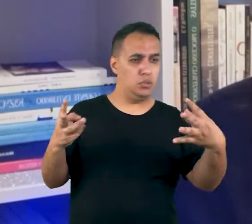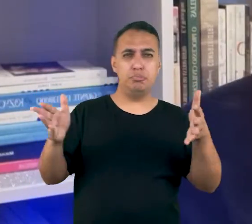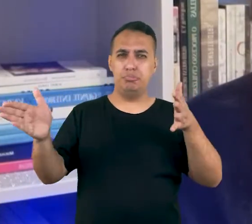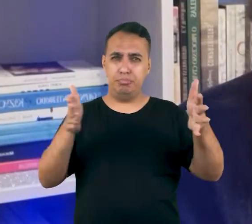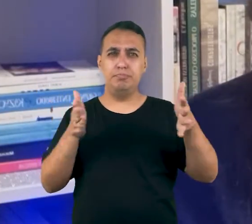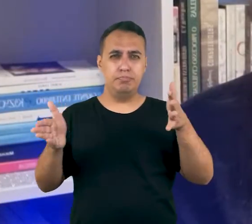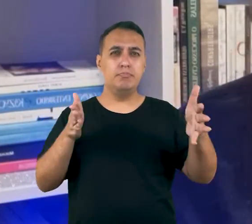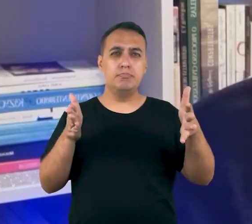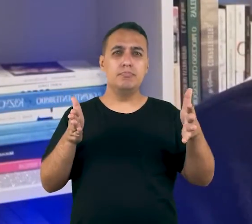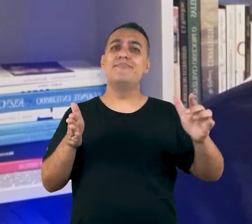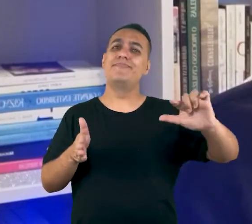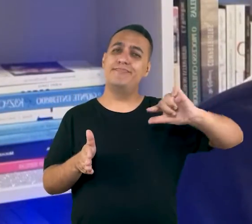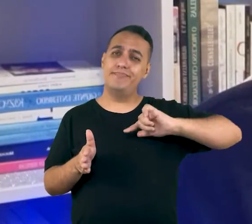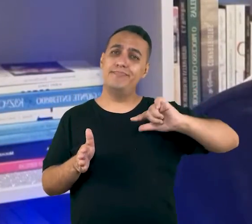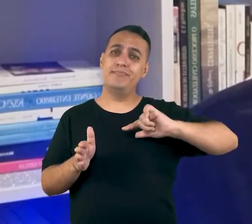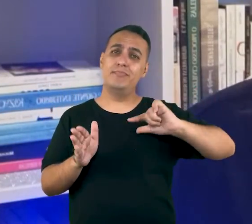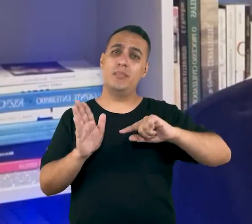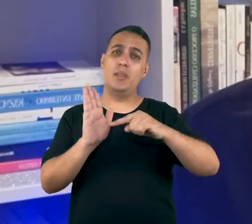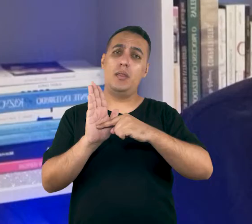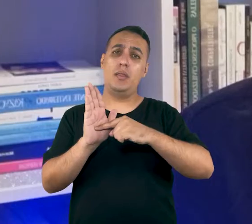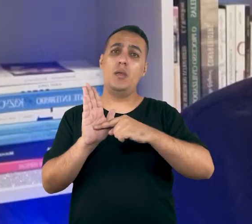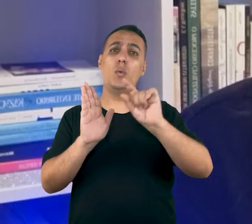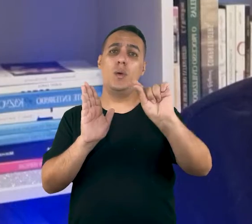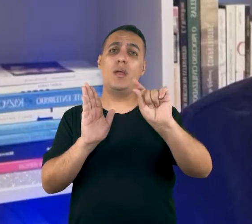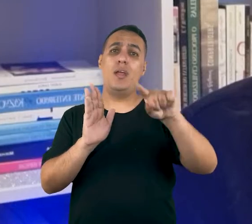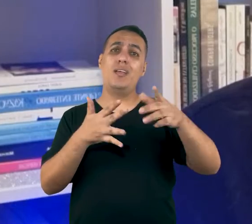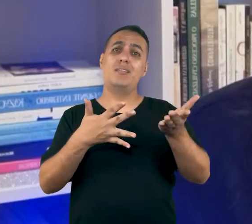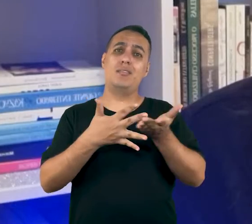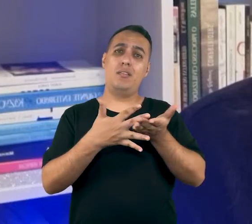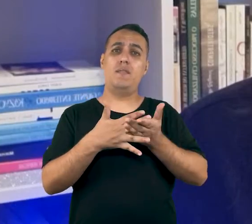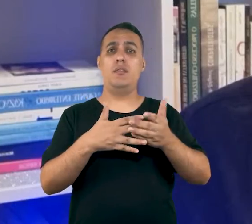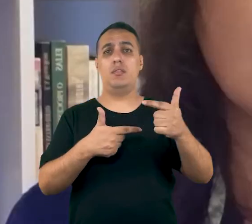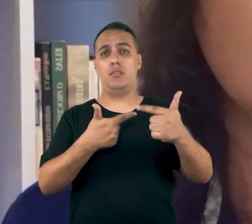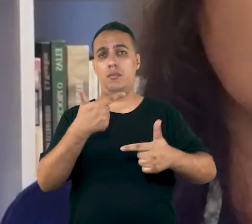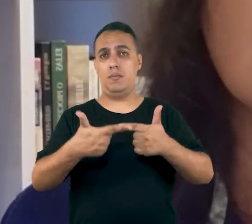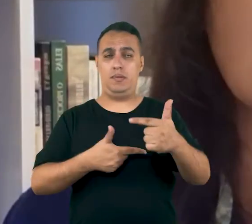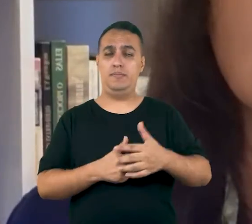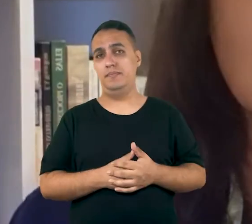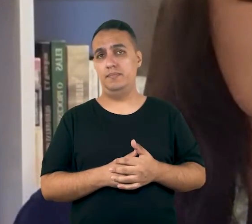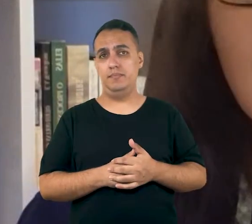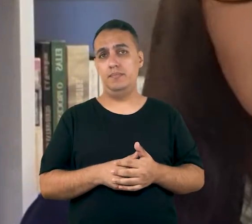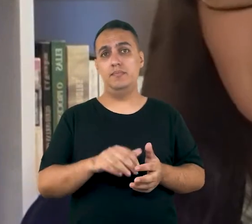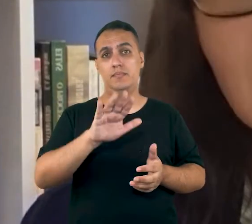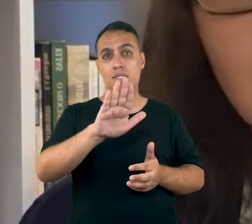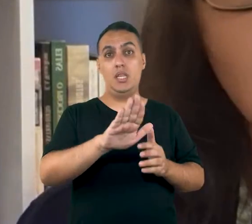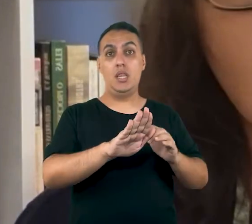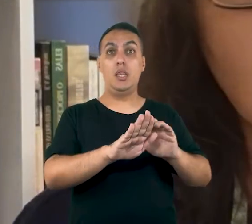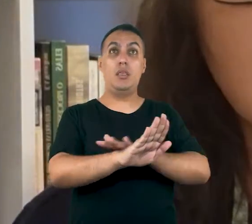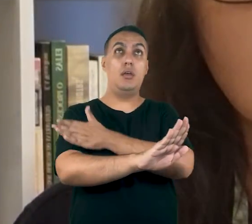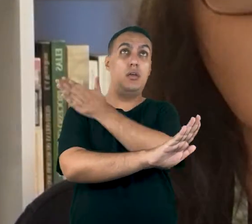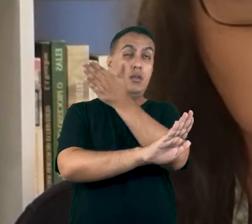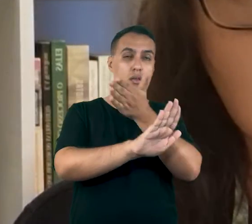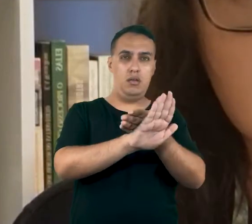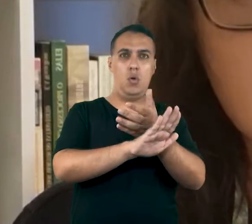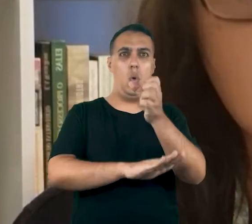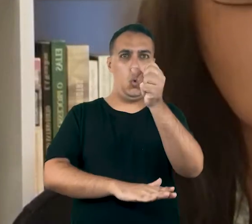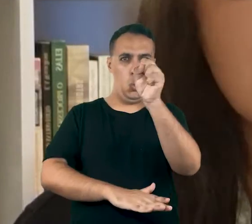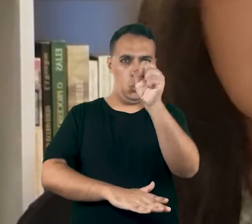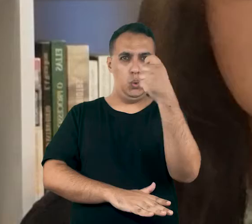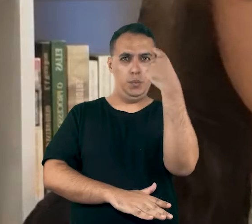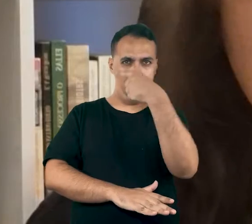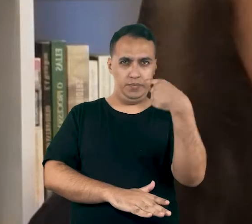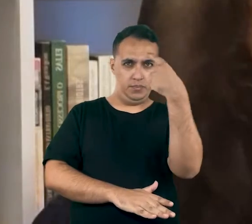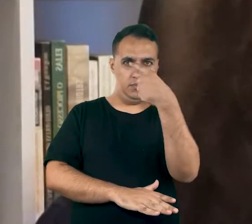horas. Está previsto aqui que é o horário do intervalo entre a jornada. No caso da jornada de 8 horas,